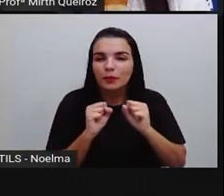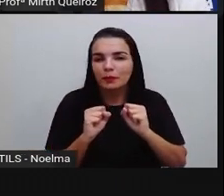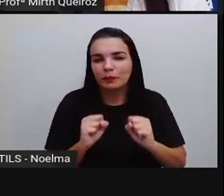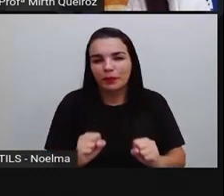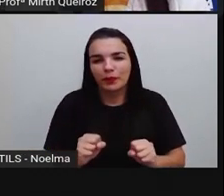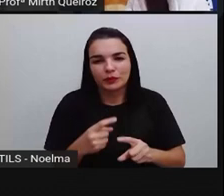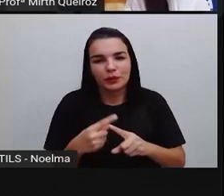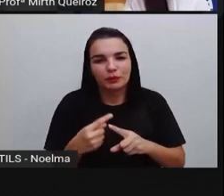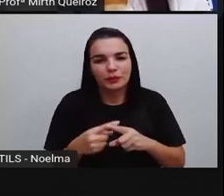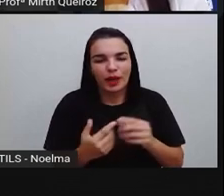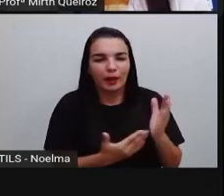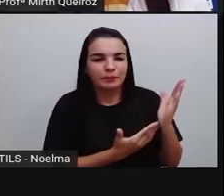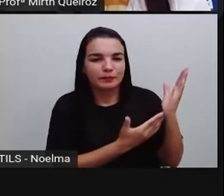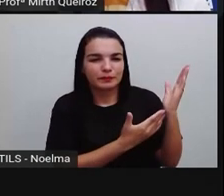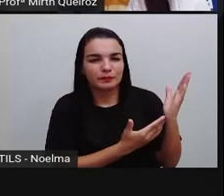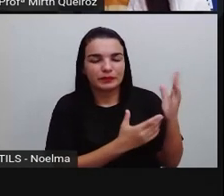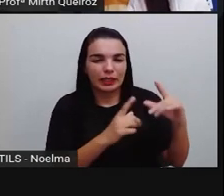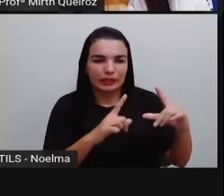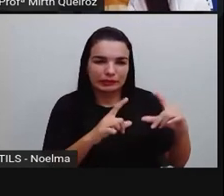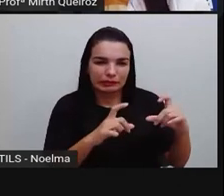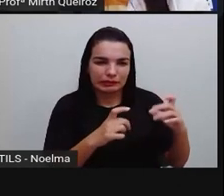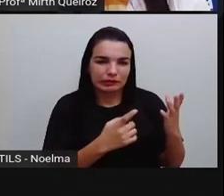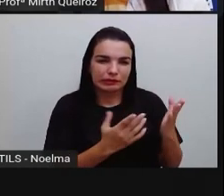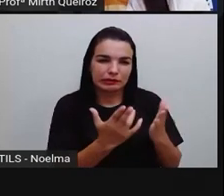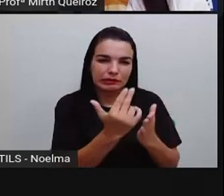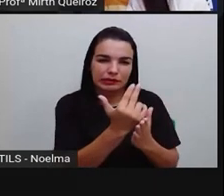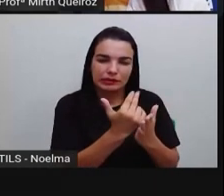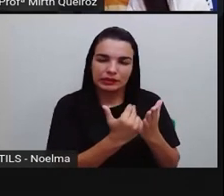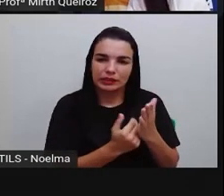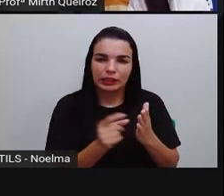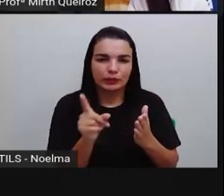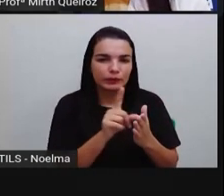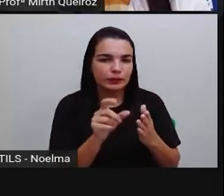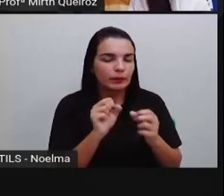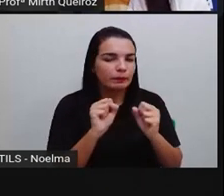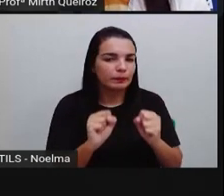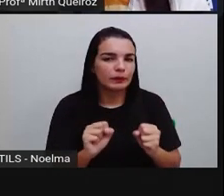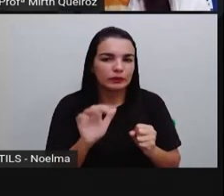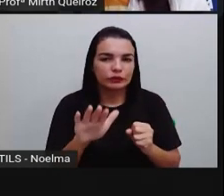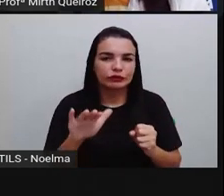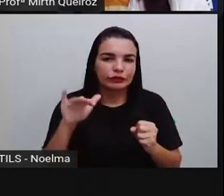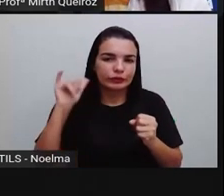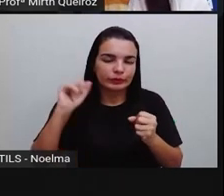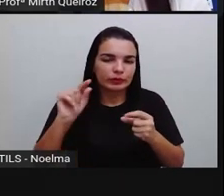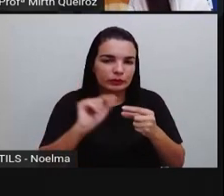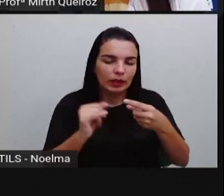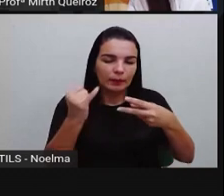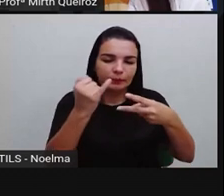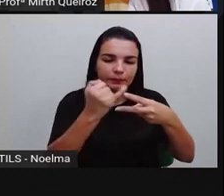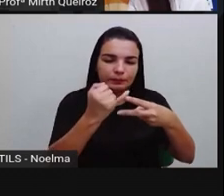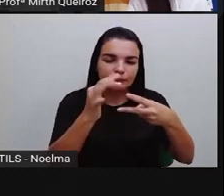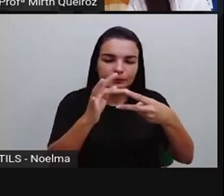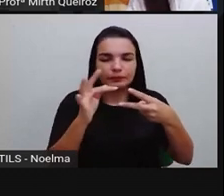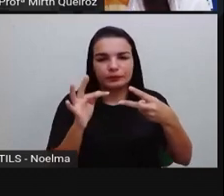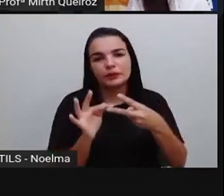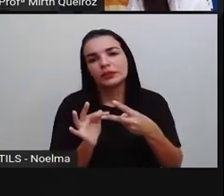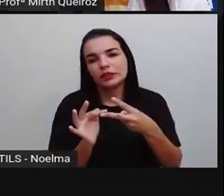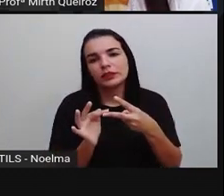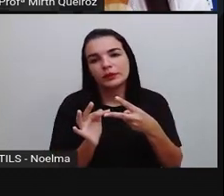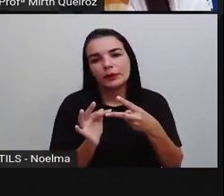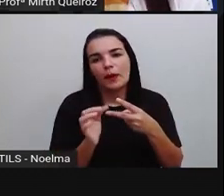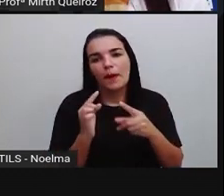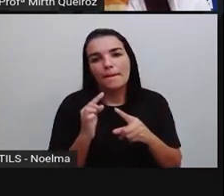essa figura, ela não pode ser considerada um polígono. A figura abaixo